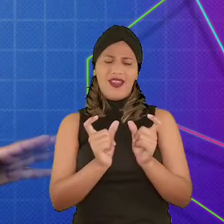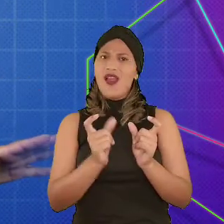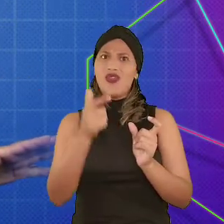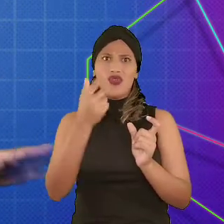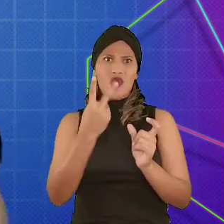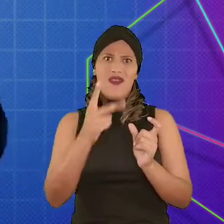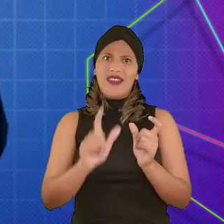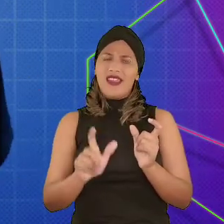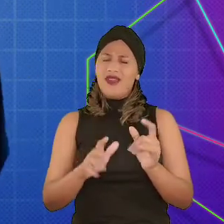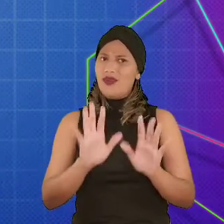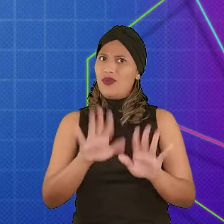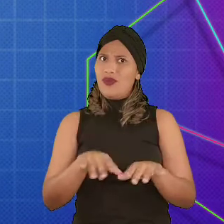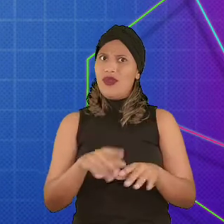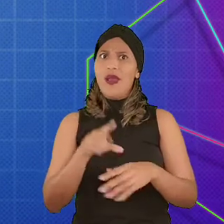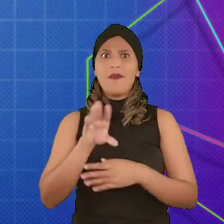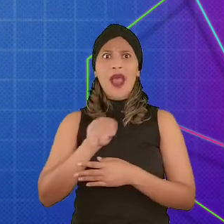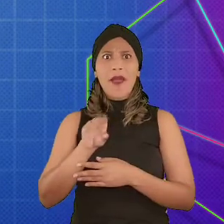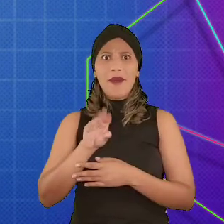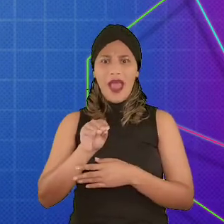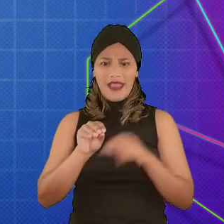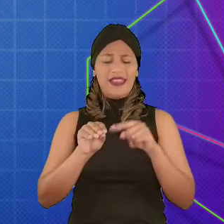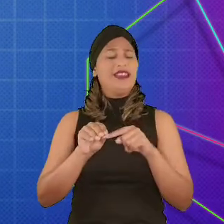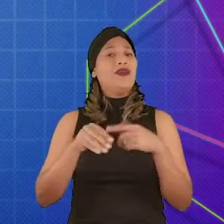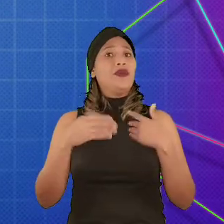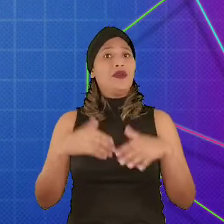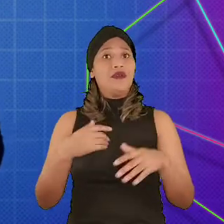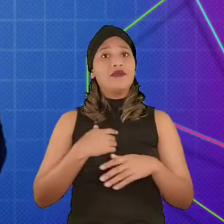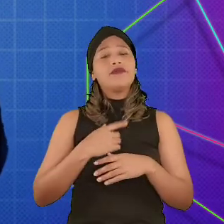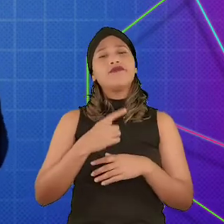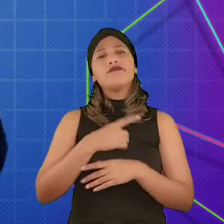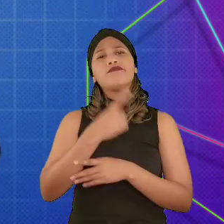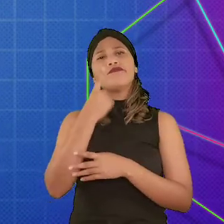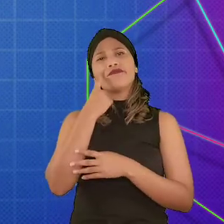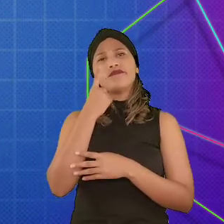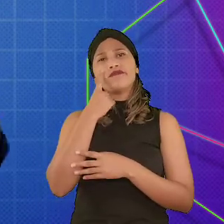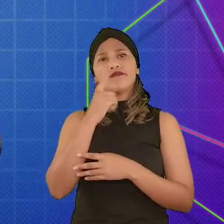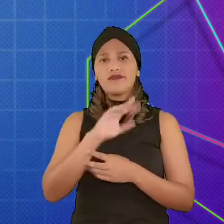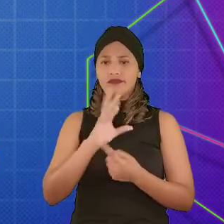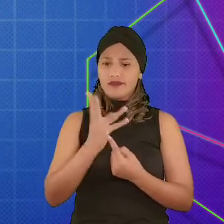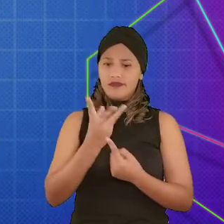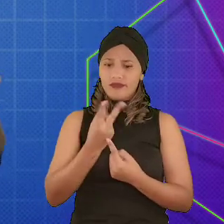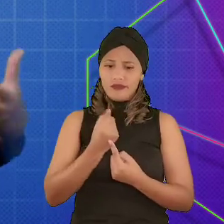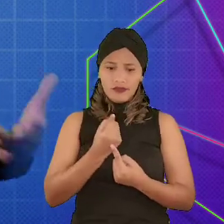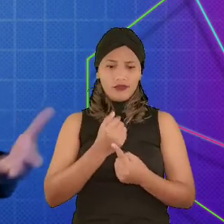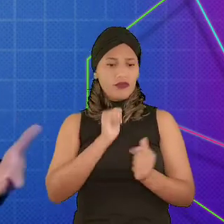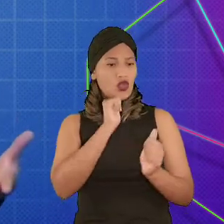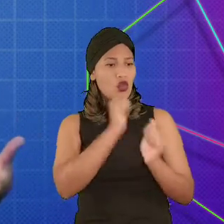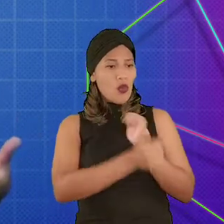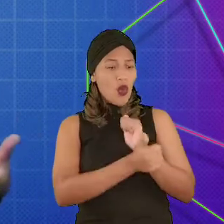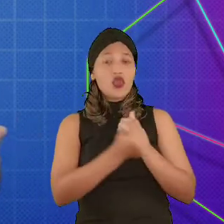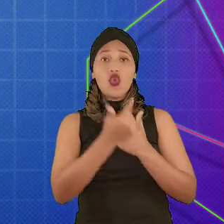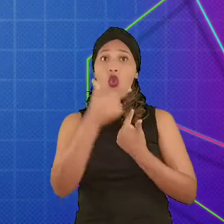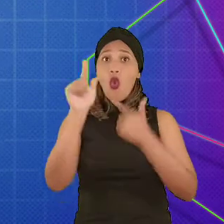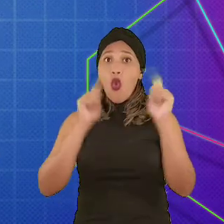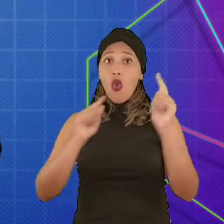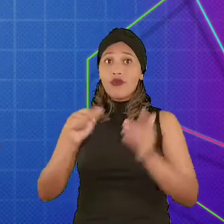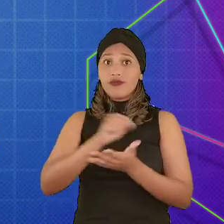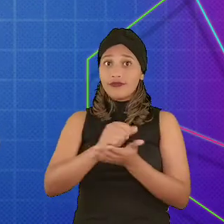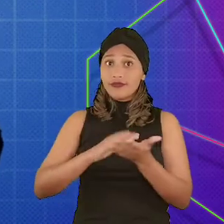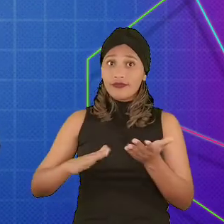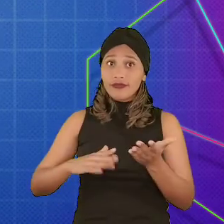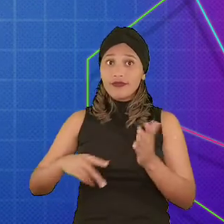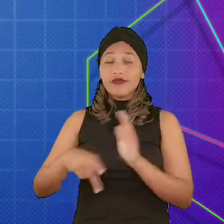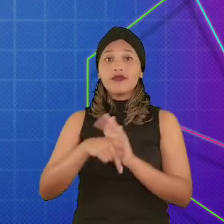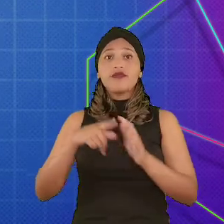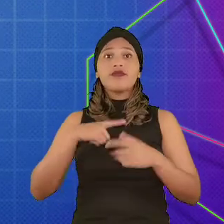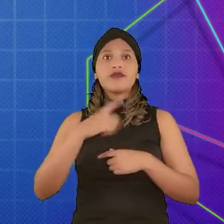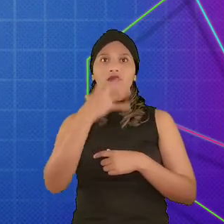duas vezes. Mihaly fez uma observação e viu que em artes, esportes e em outras atividades, as pessoas